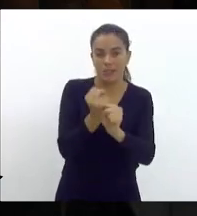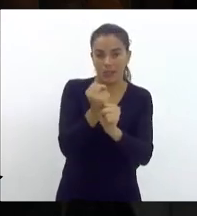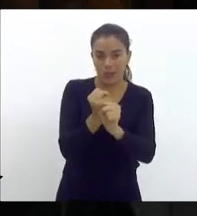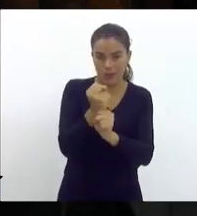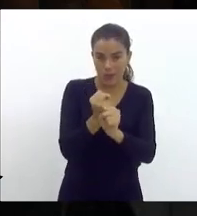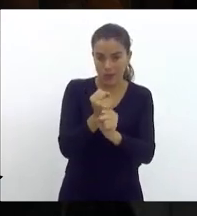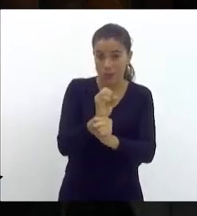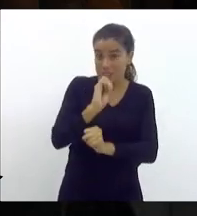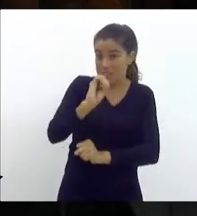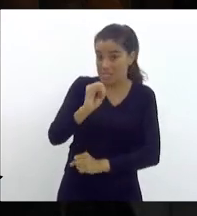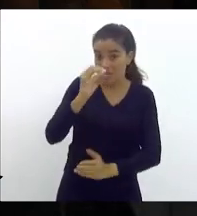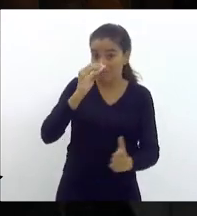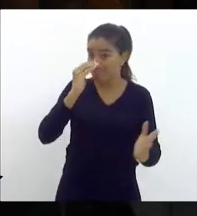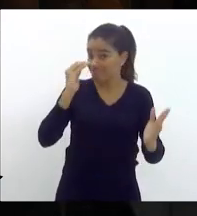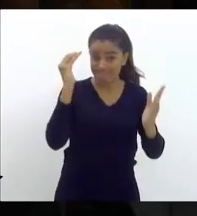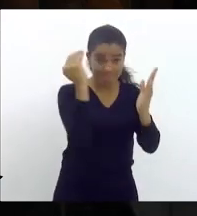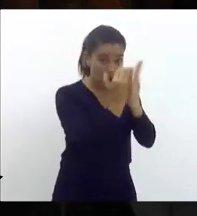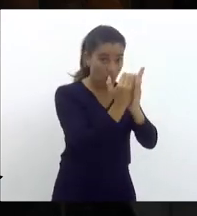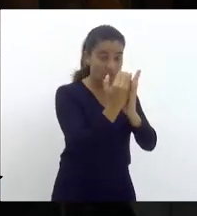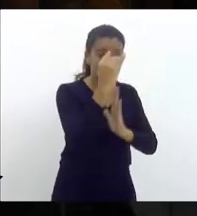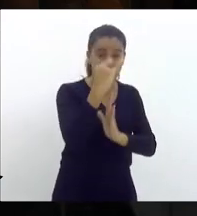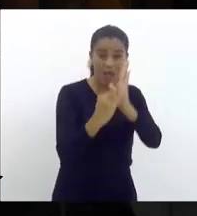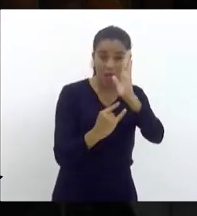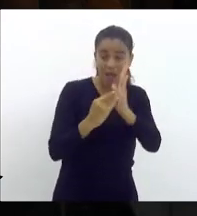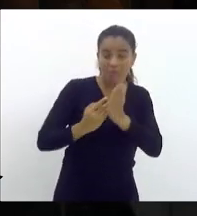se não cumprir a meta fiscal,